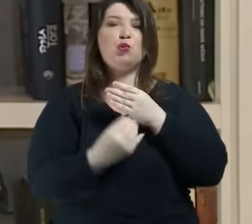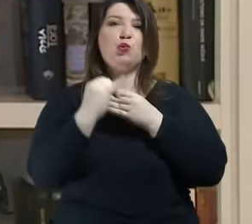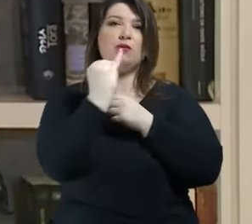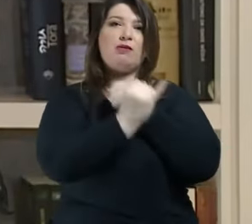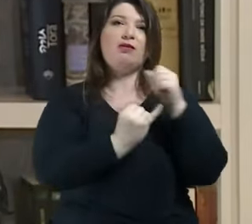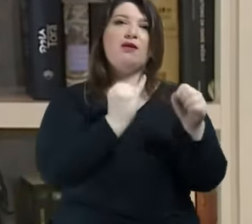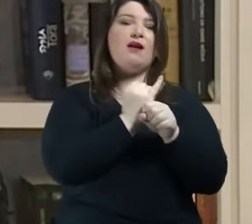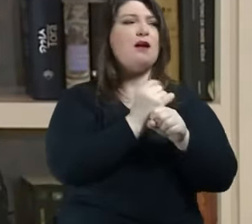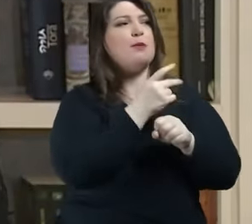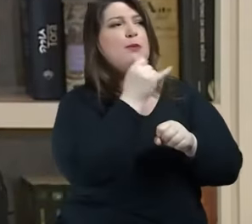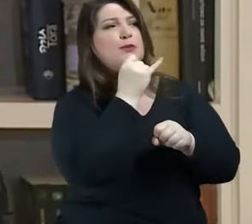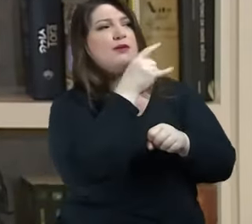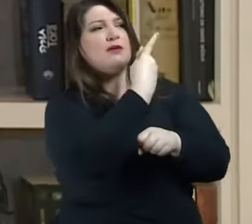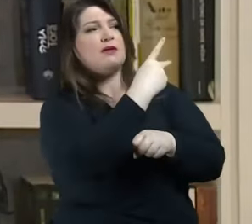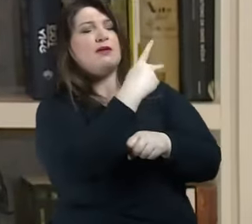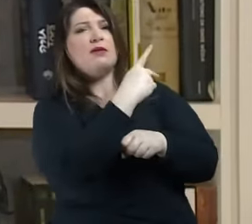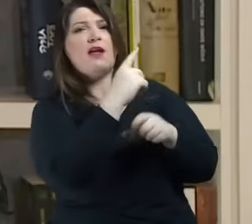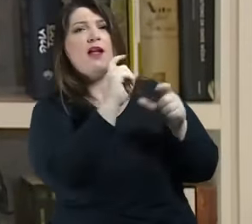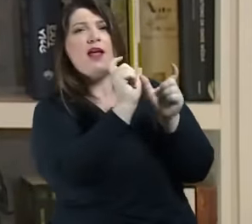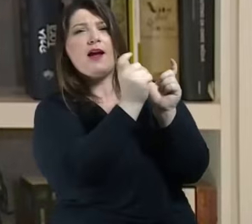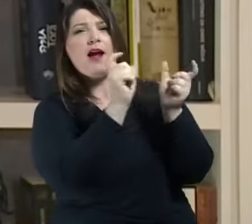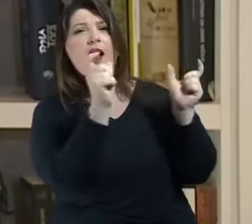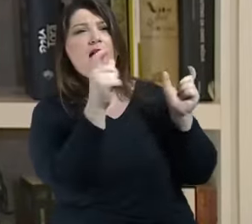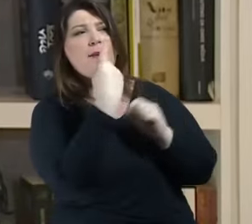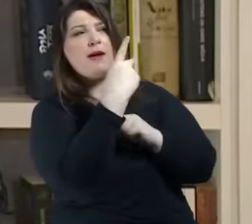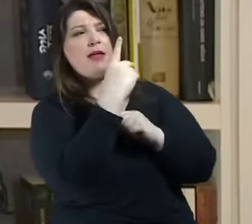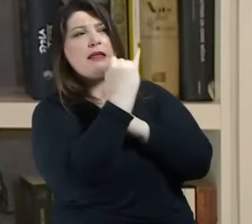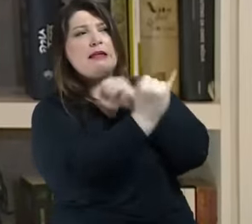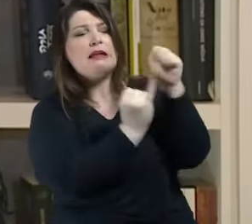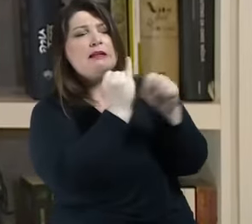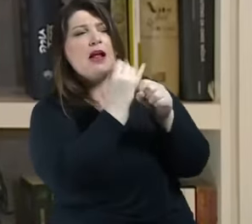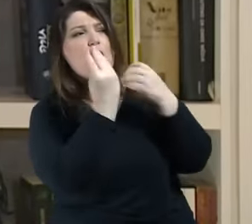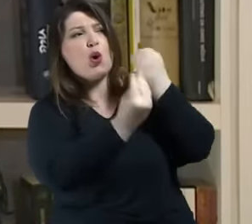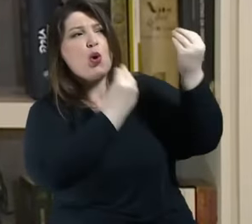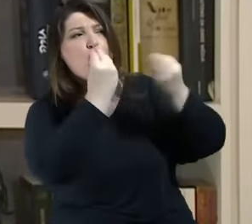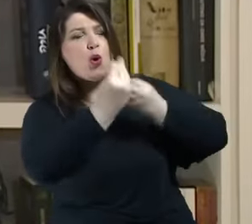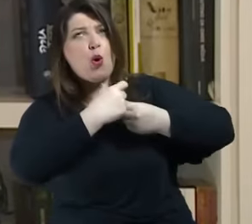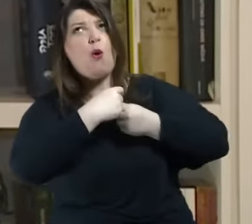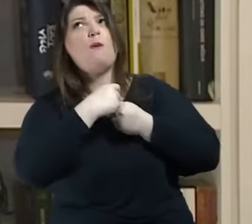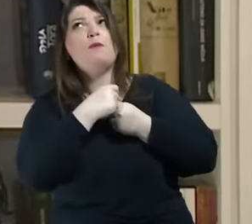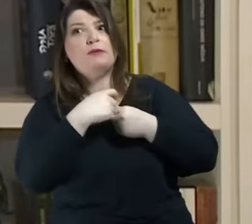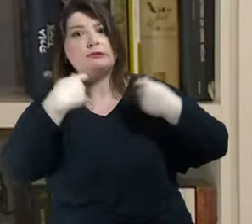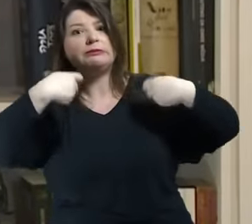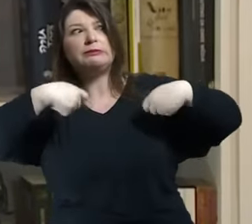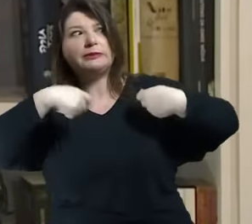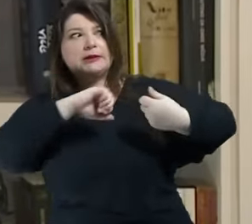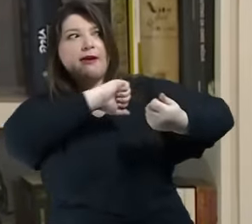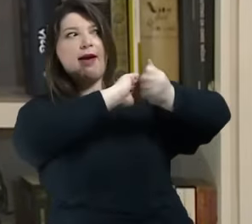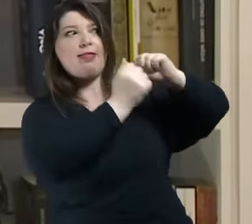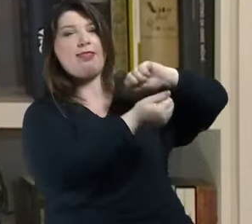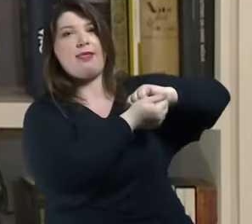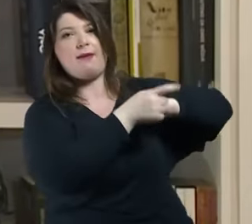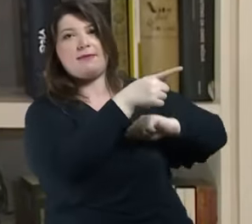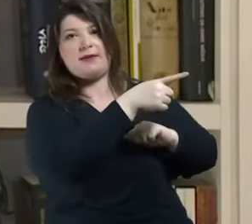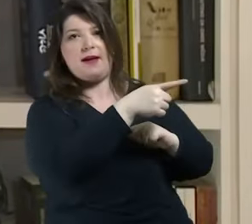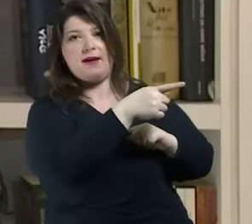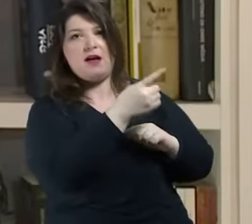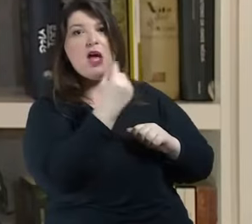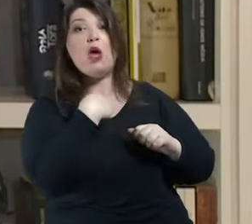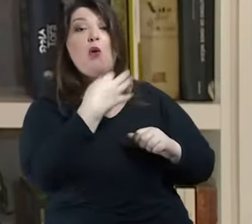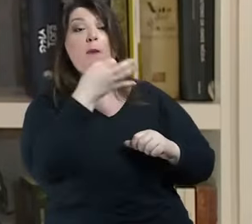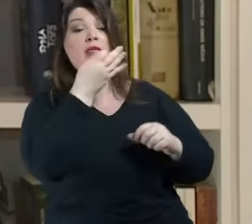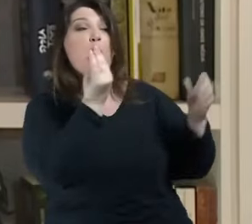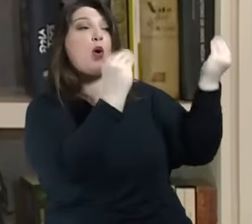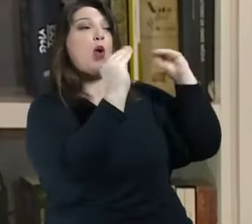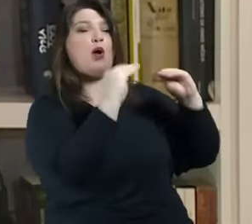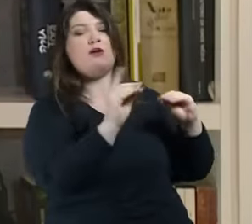eu conheço um grande influenciador digital não vem ao caso citar um dos maiores do Brasil e